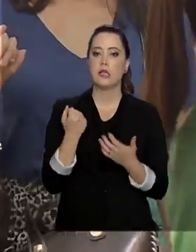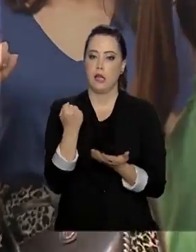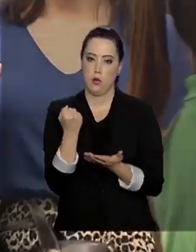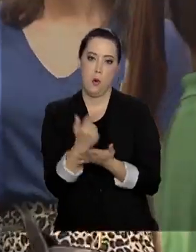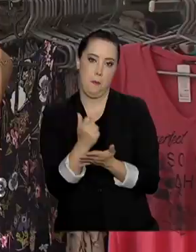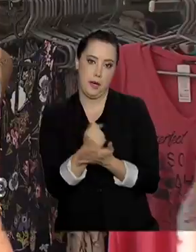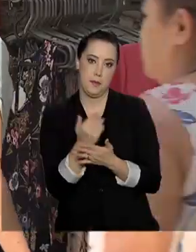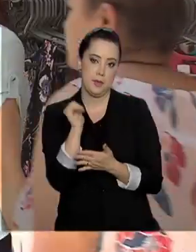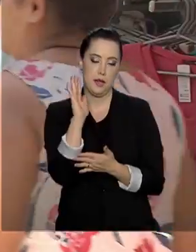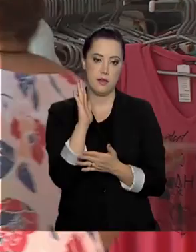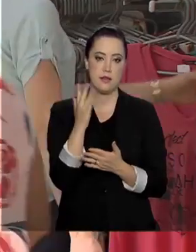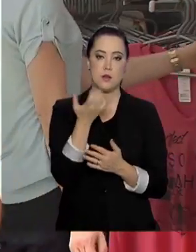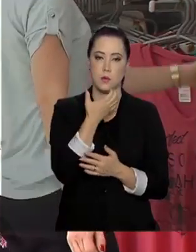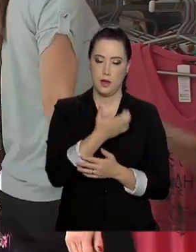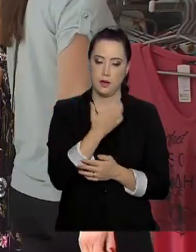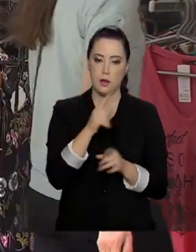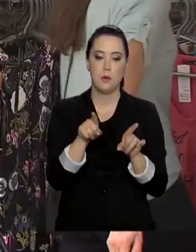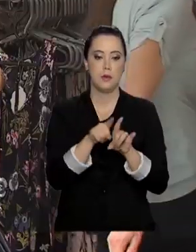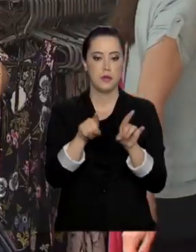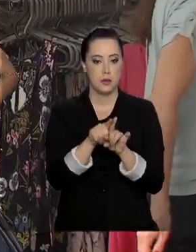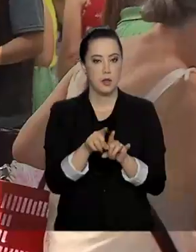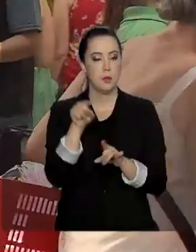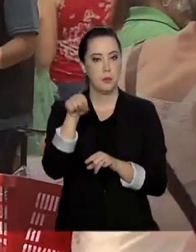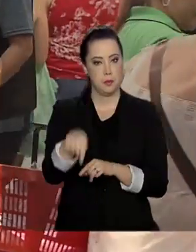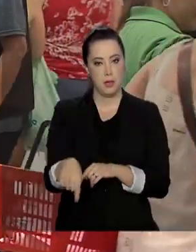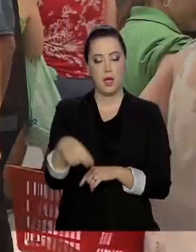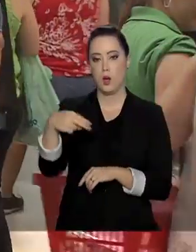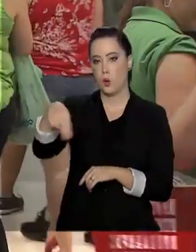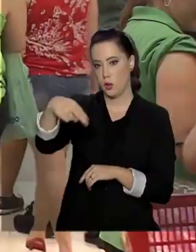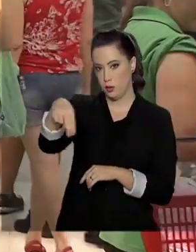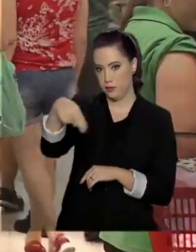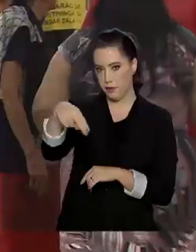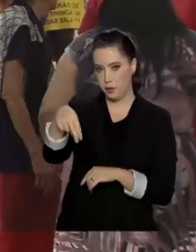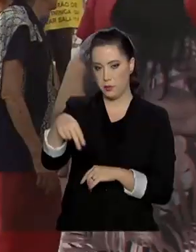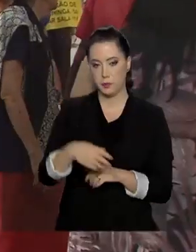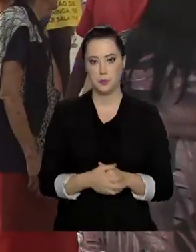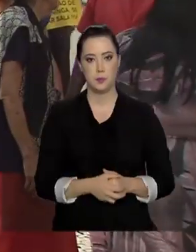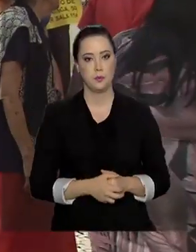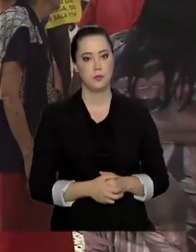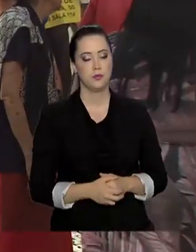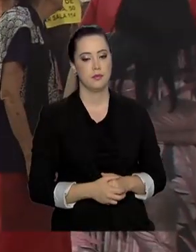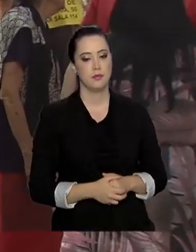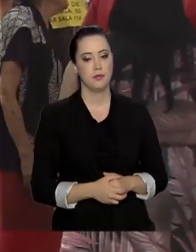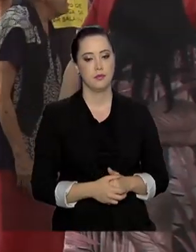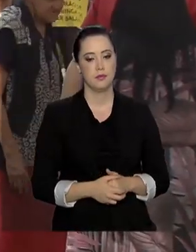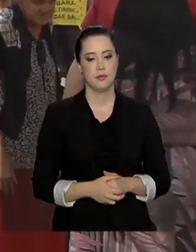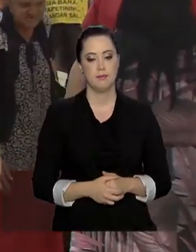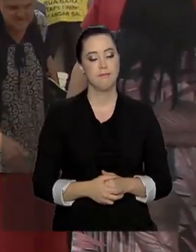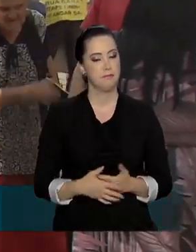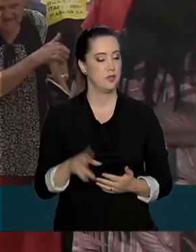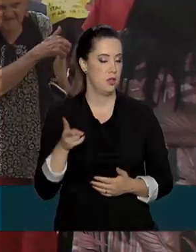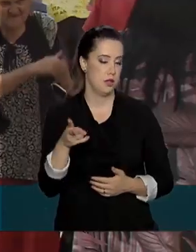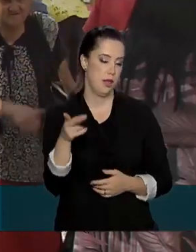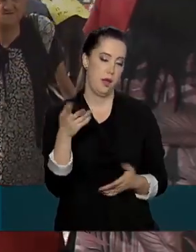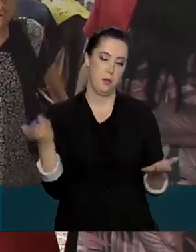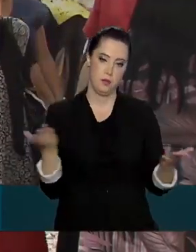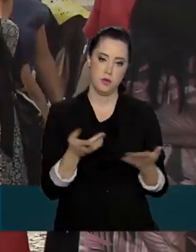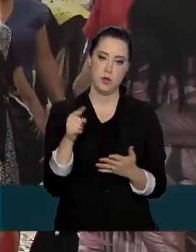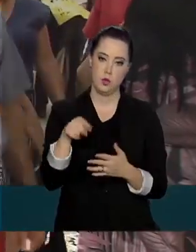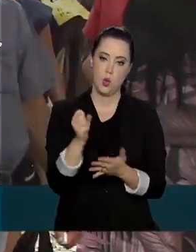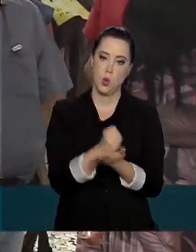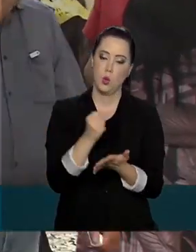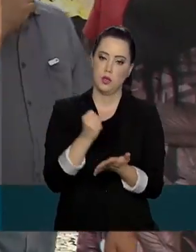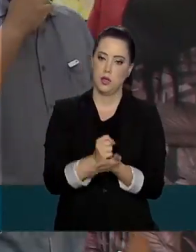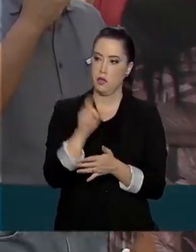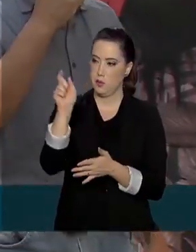mais do Natal. E na tão esperada Black Friday, agora em novembro. Tradicionalmente, nessa época do ano, o comércio costuma contratar